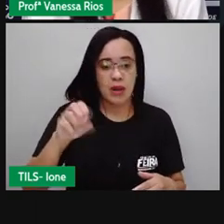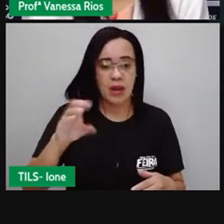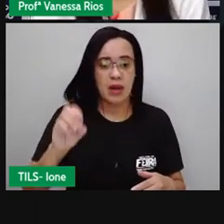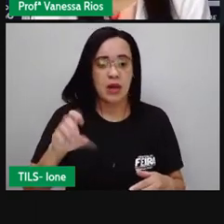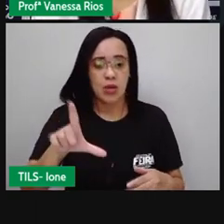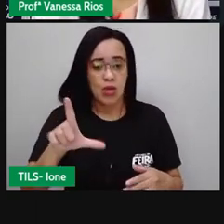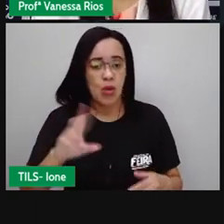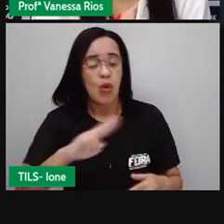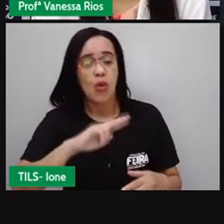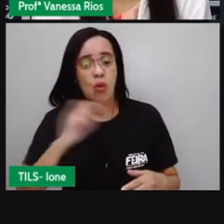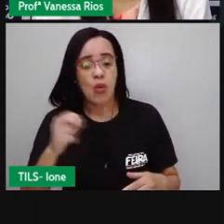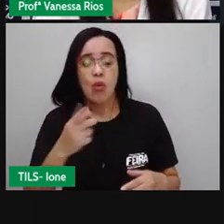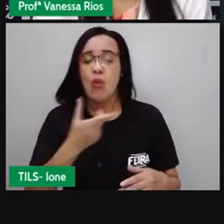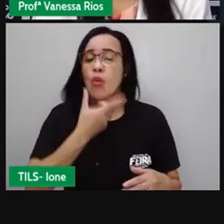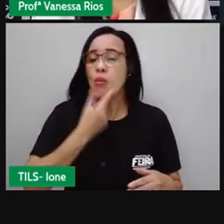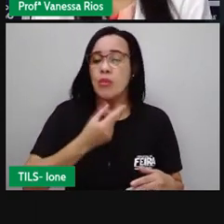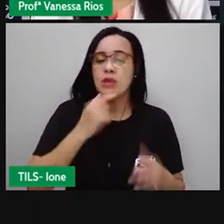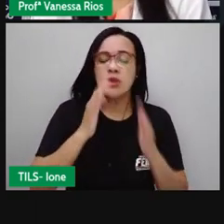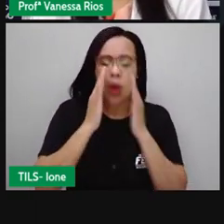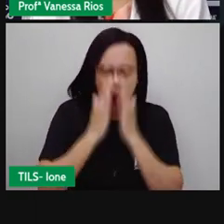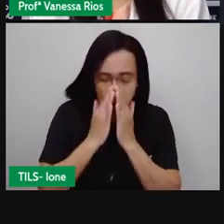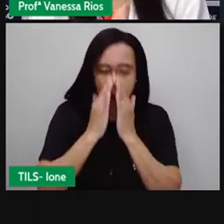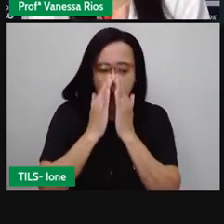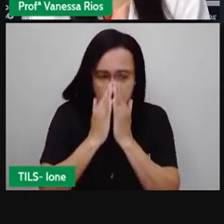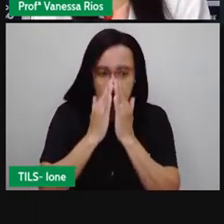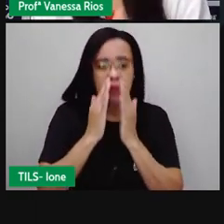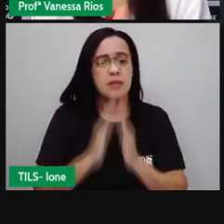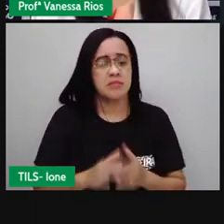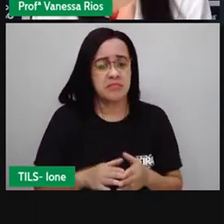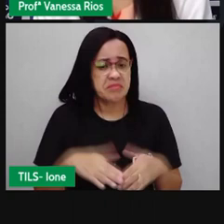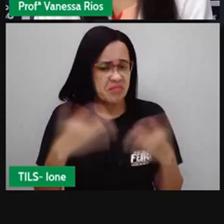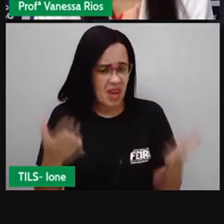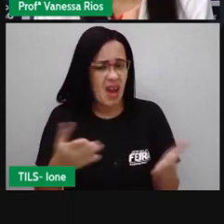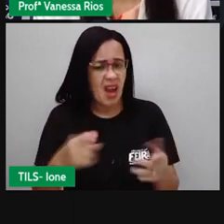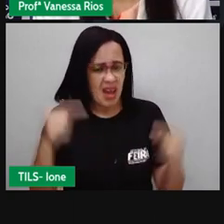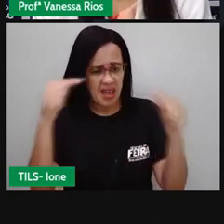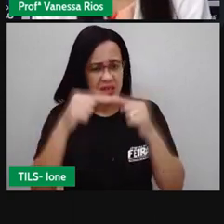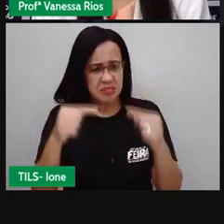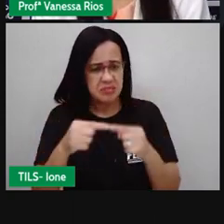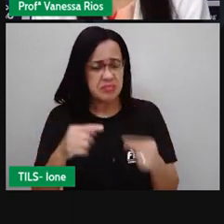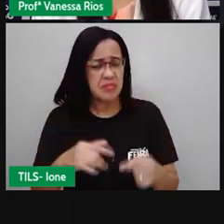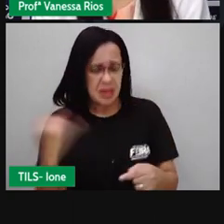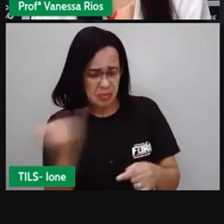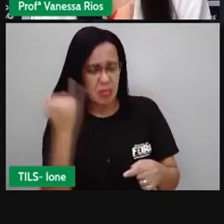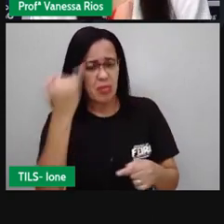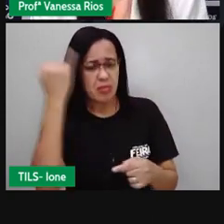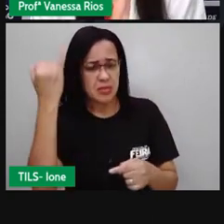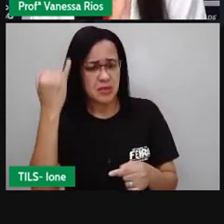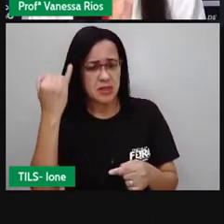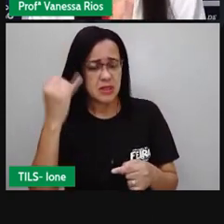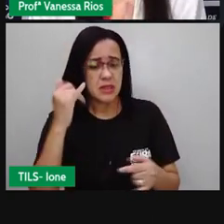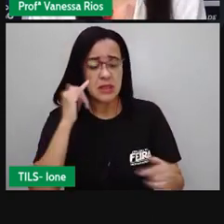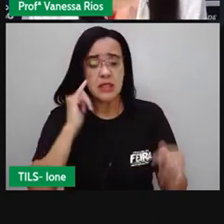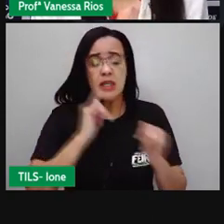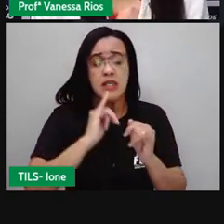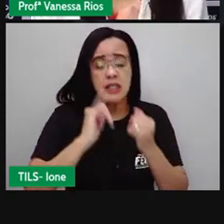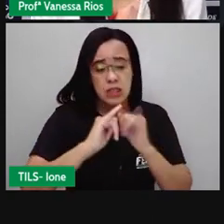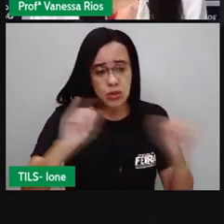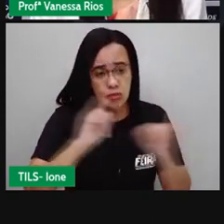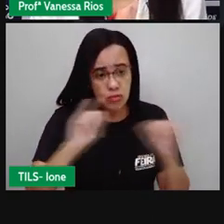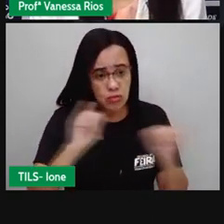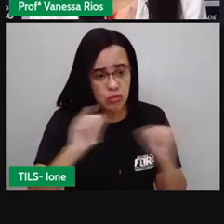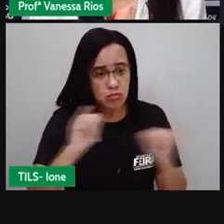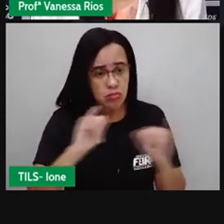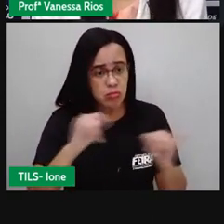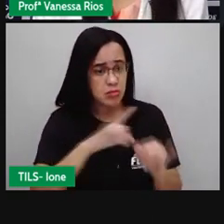não teriam a importância para virar assunto para uma notícia ou para um outro tipo de gênero textual. E para uma crônica?